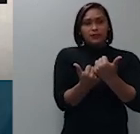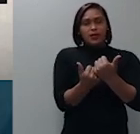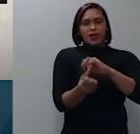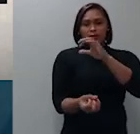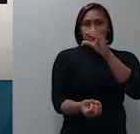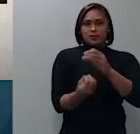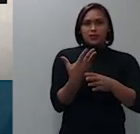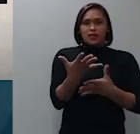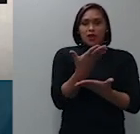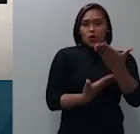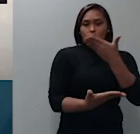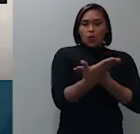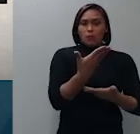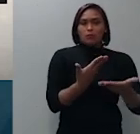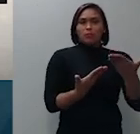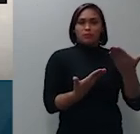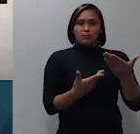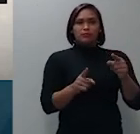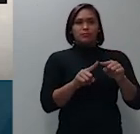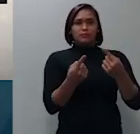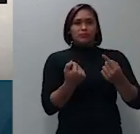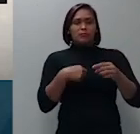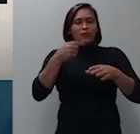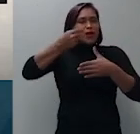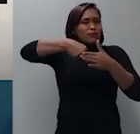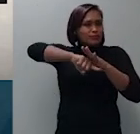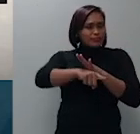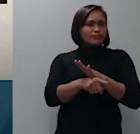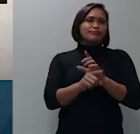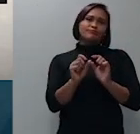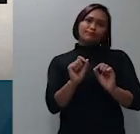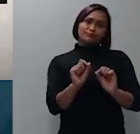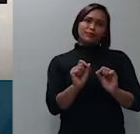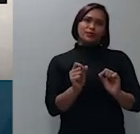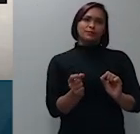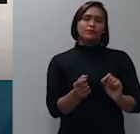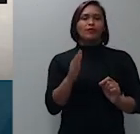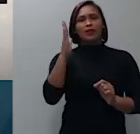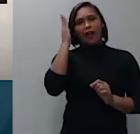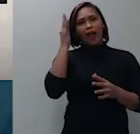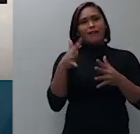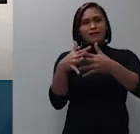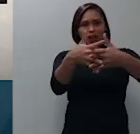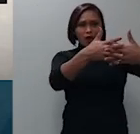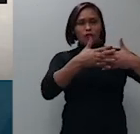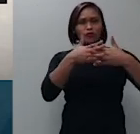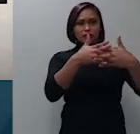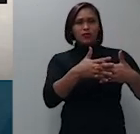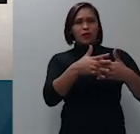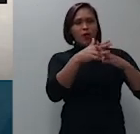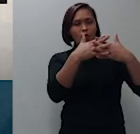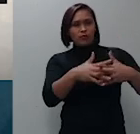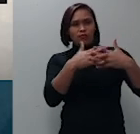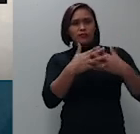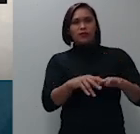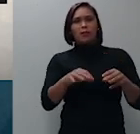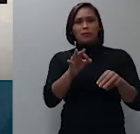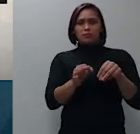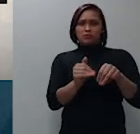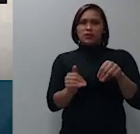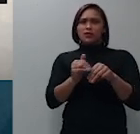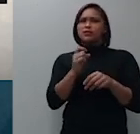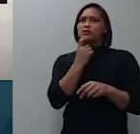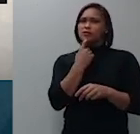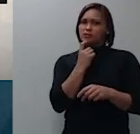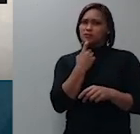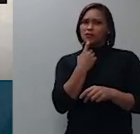mas no fundo é isso é isso mesmo vem a confusão ministro Salomão vossa excelência não fica muito